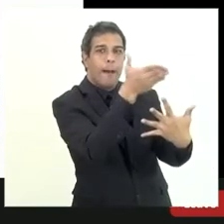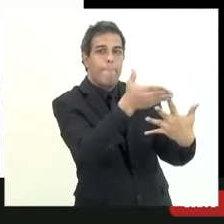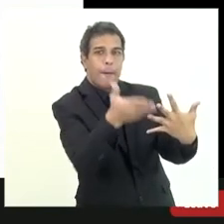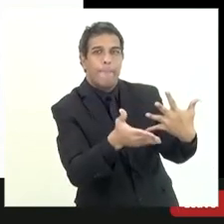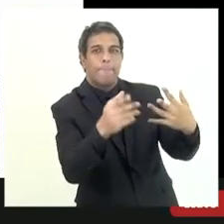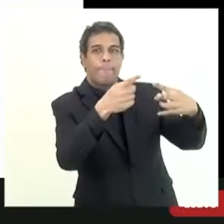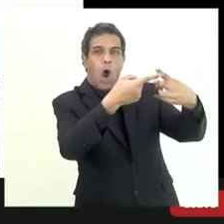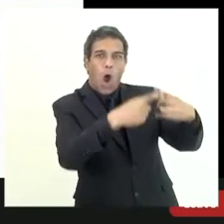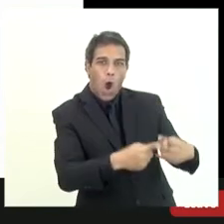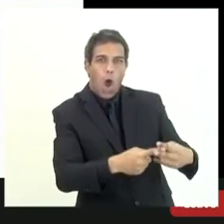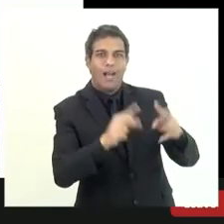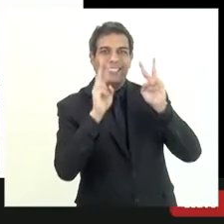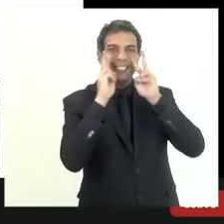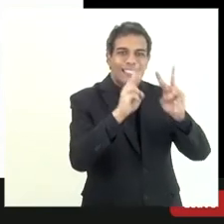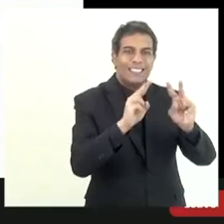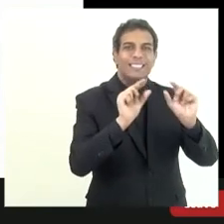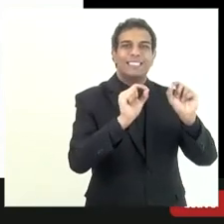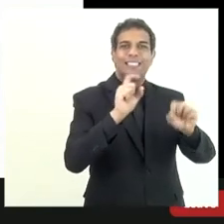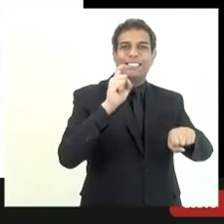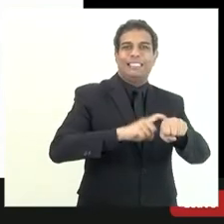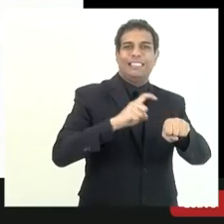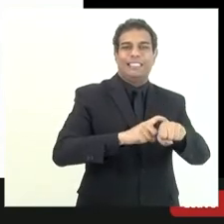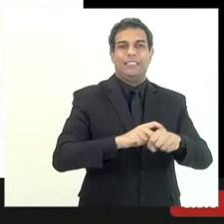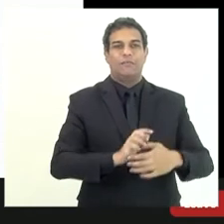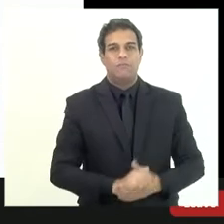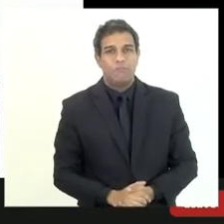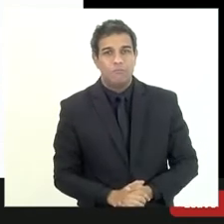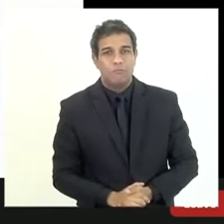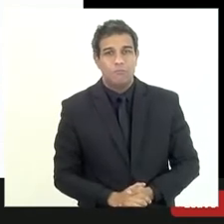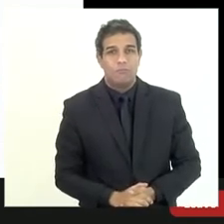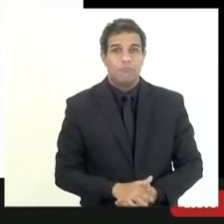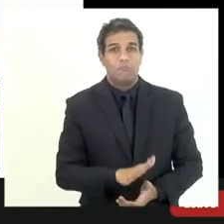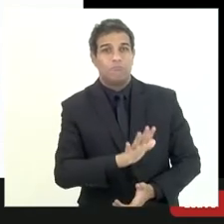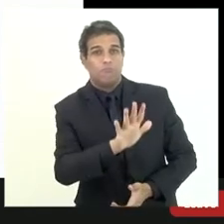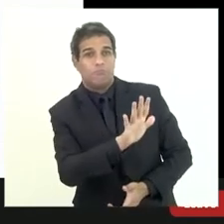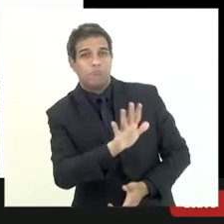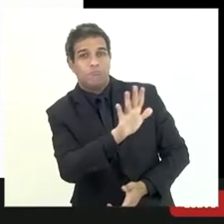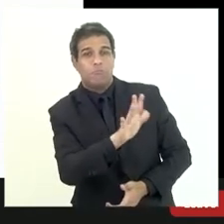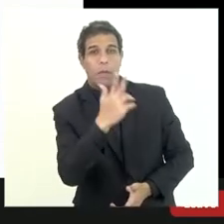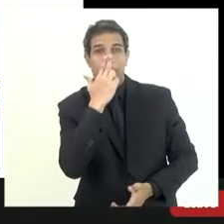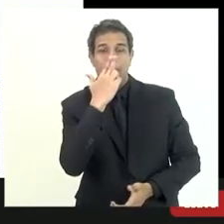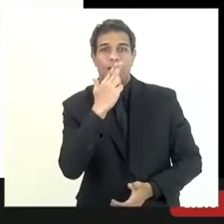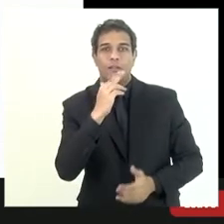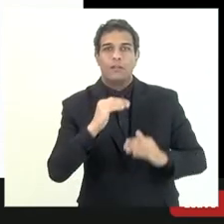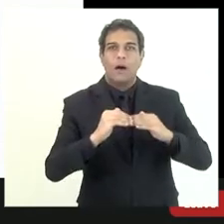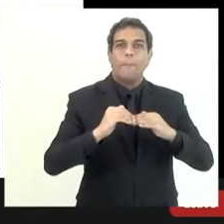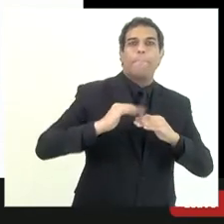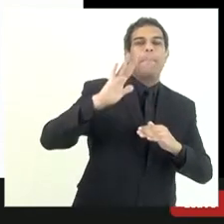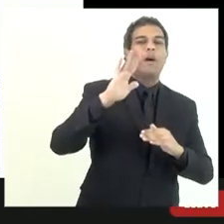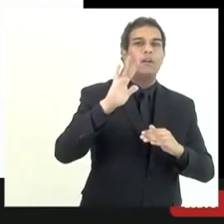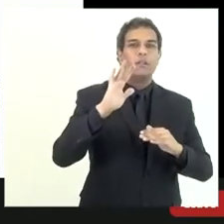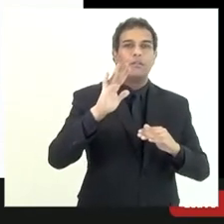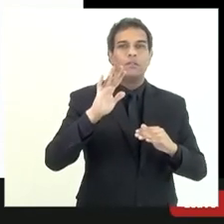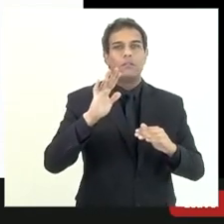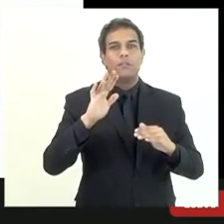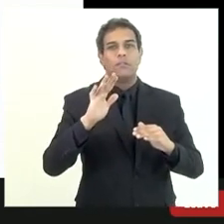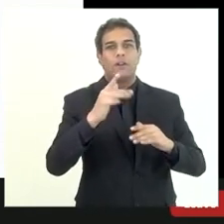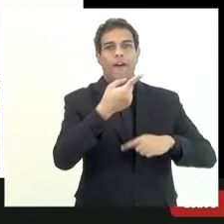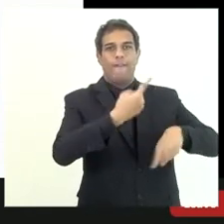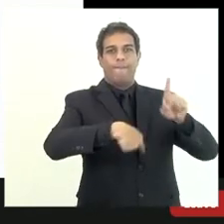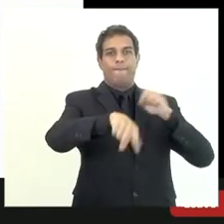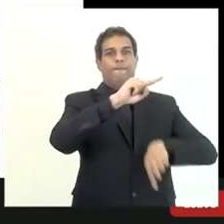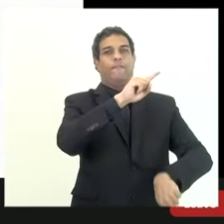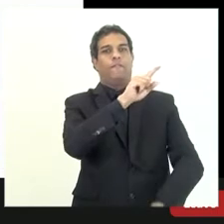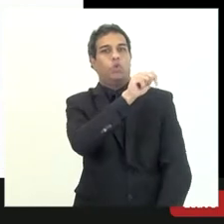porque essa situação um crédito hoje que ele é considerado que eu posso considerar que ele tem uma alta probabilidade de recuperação